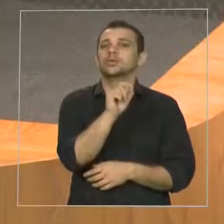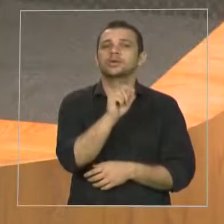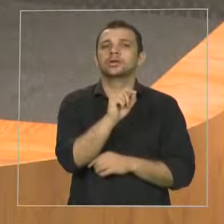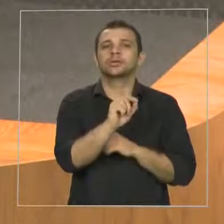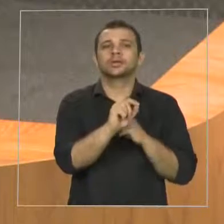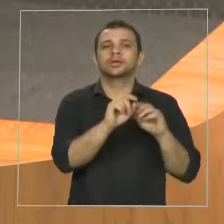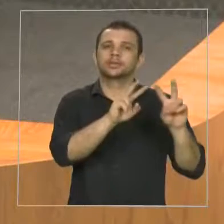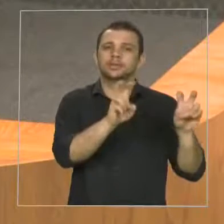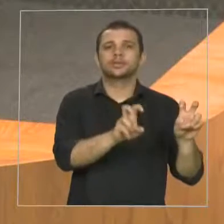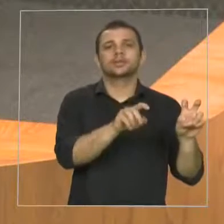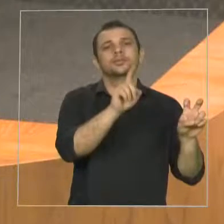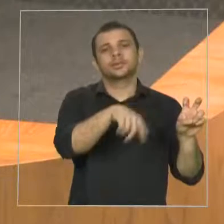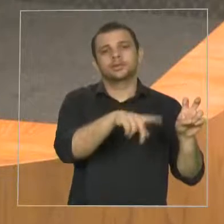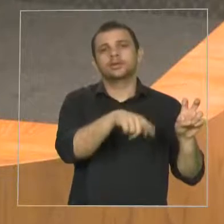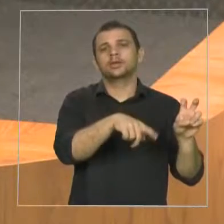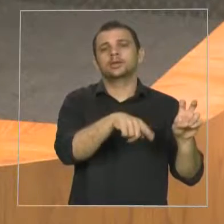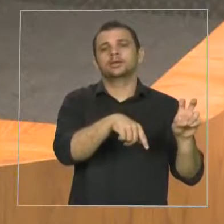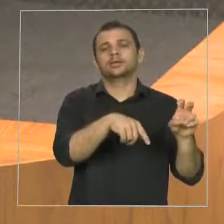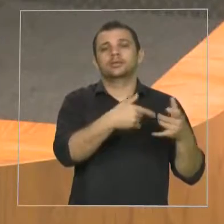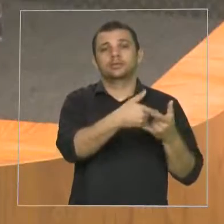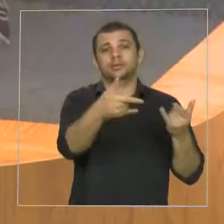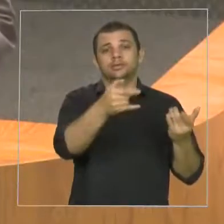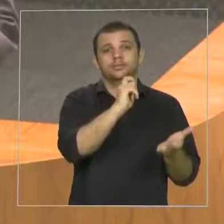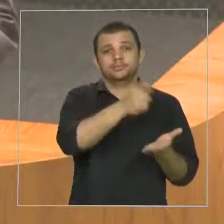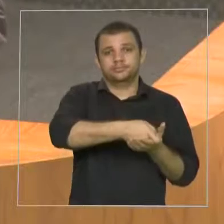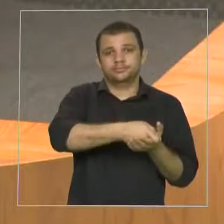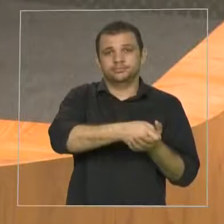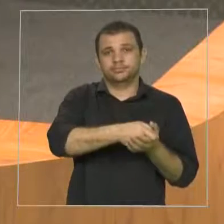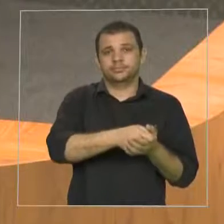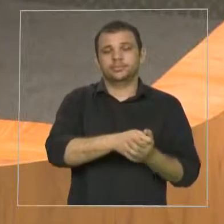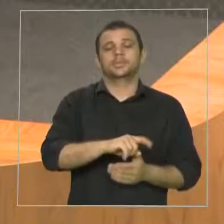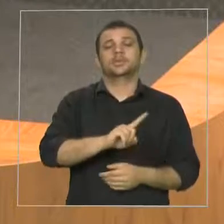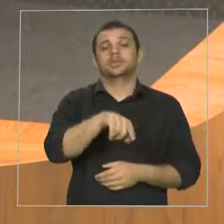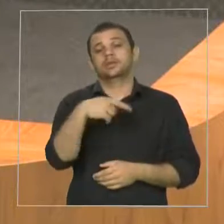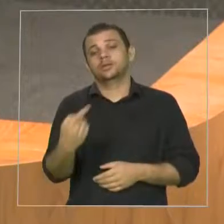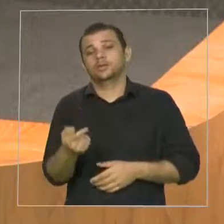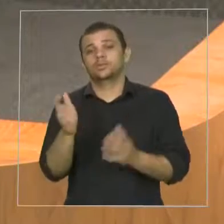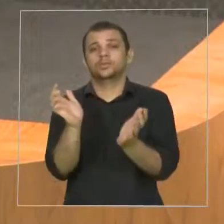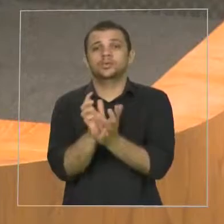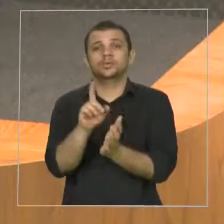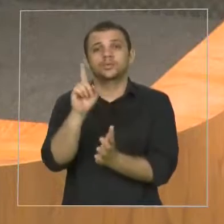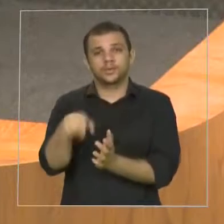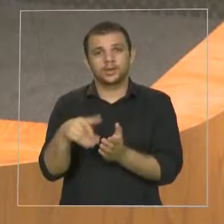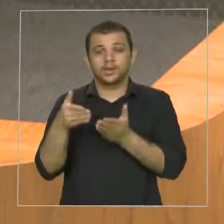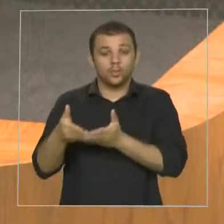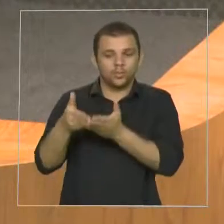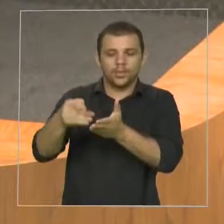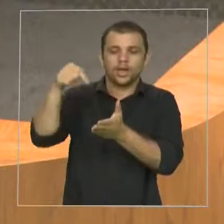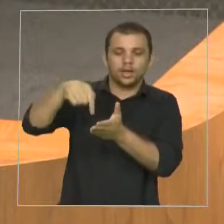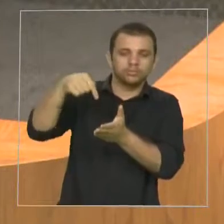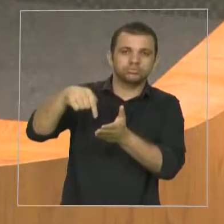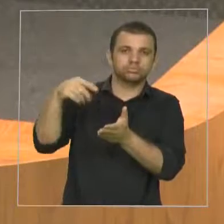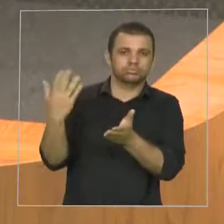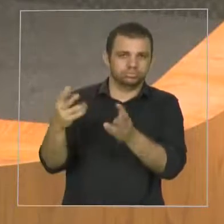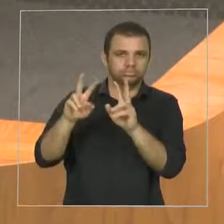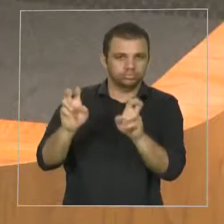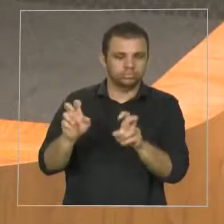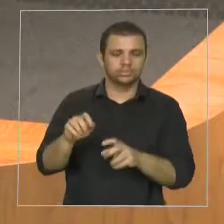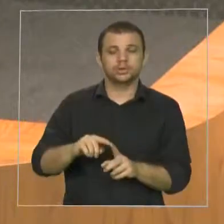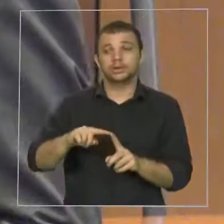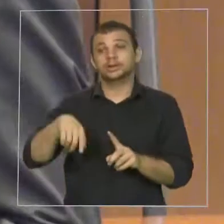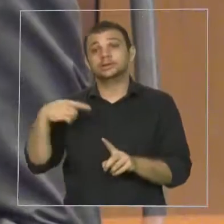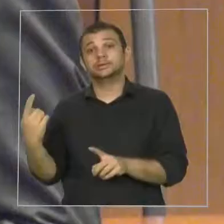passagens, o bloco relacionado a embarcações, e o bloco relacionado a terminais de embarque e desembarque.